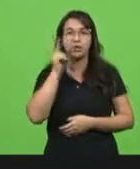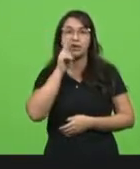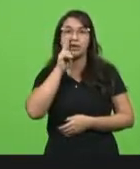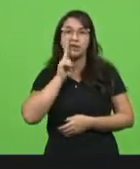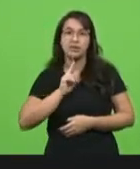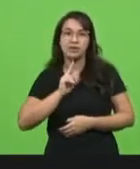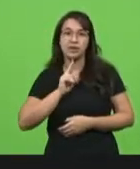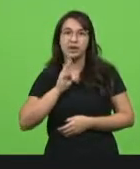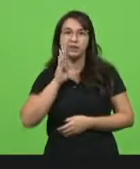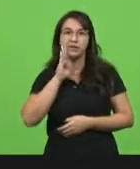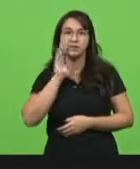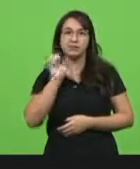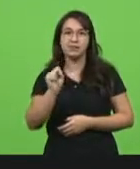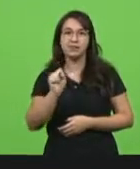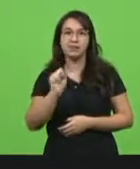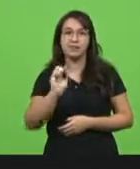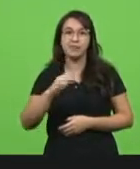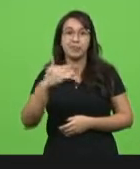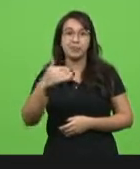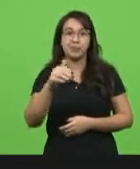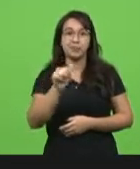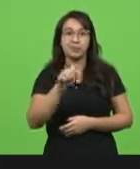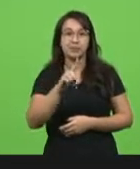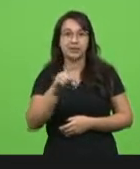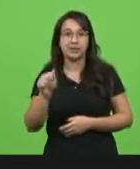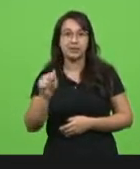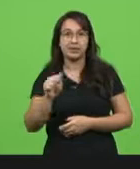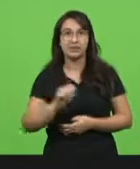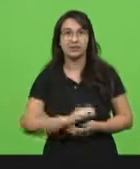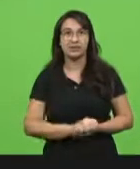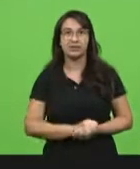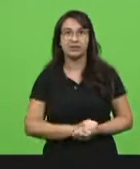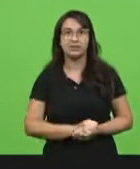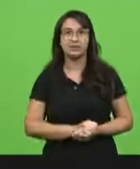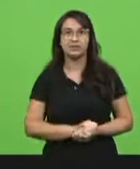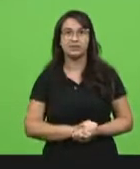deputado Bruno Souza, daí a deputada Ada de Luca. Presidente,